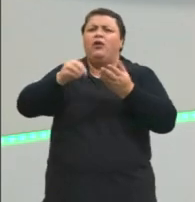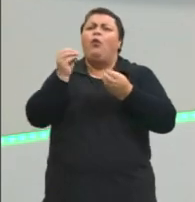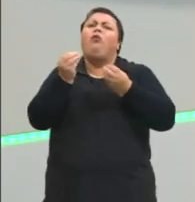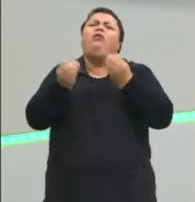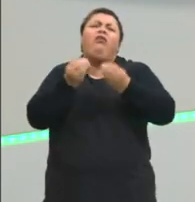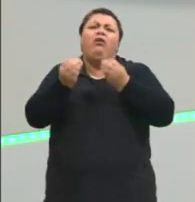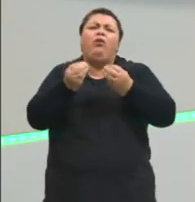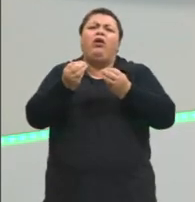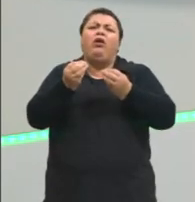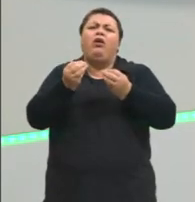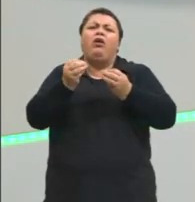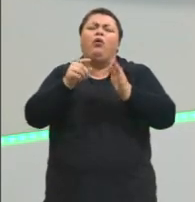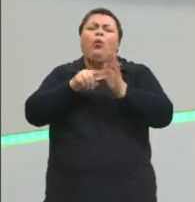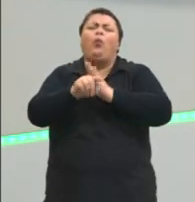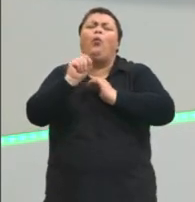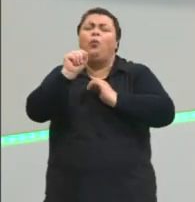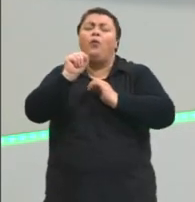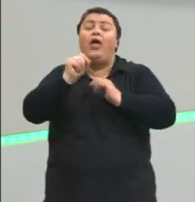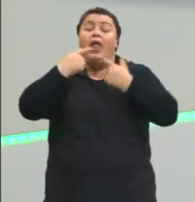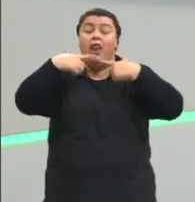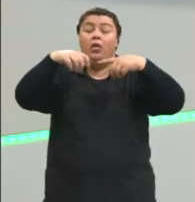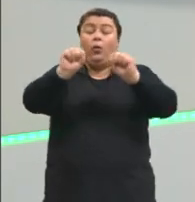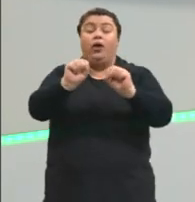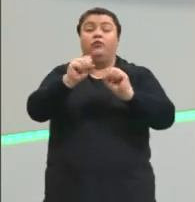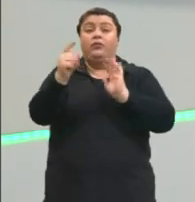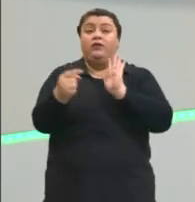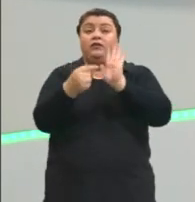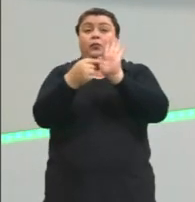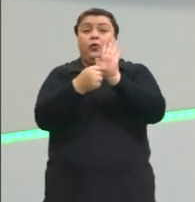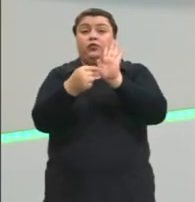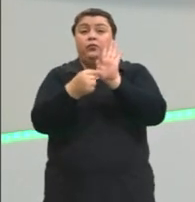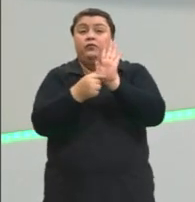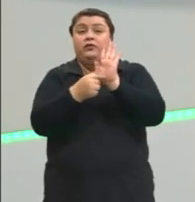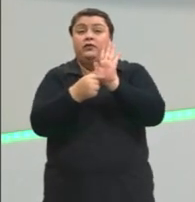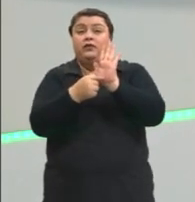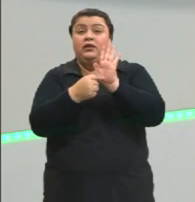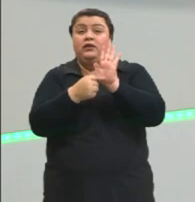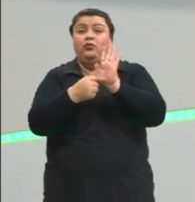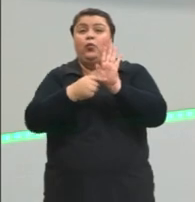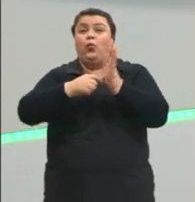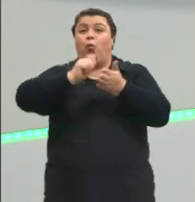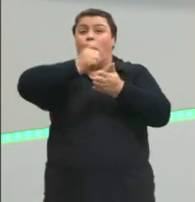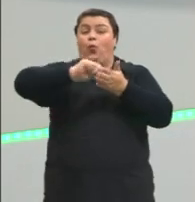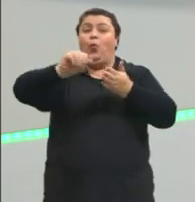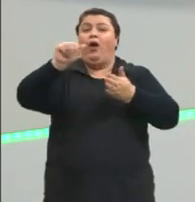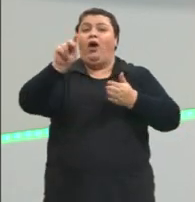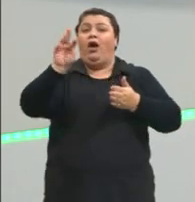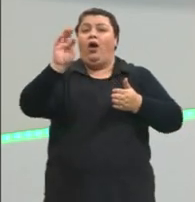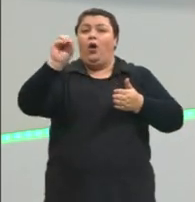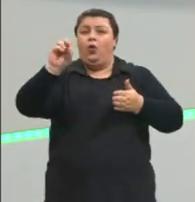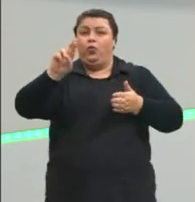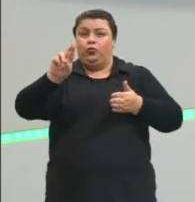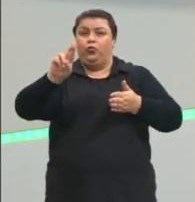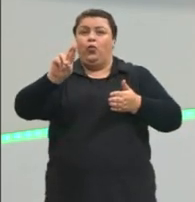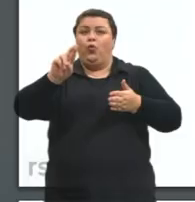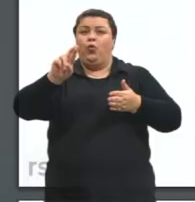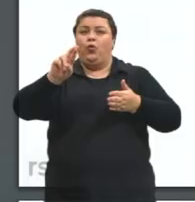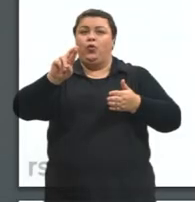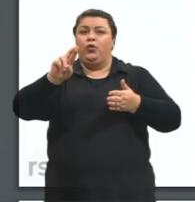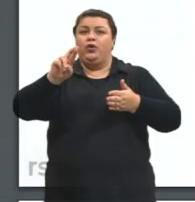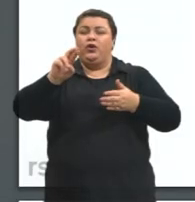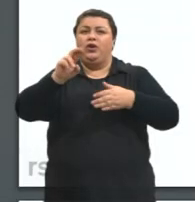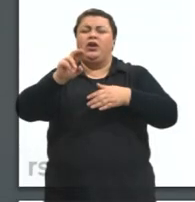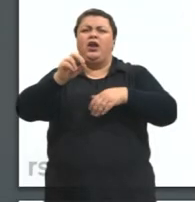ser linguagem? Para isso, trago para vocês um autor da teoria da linguística